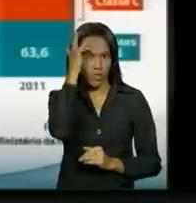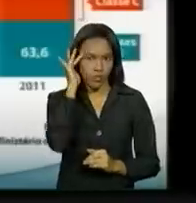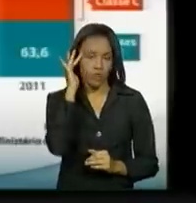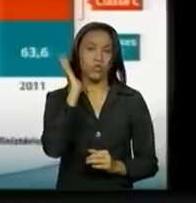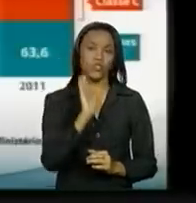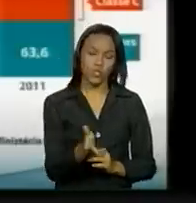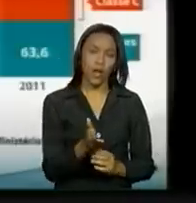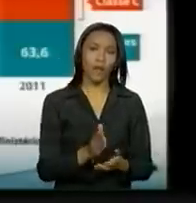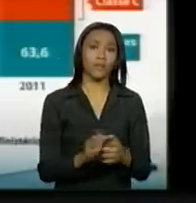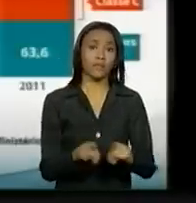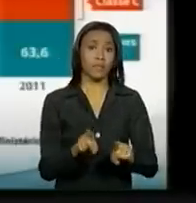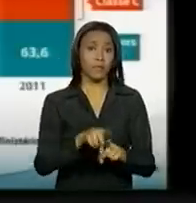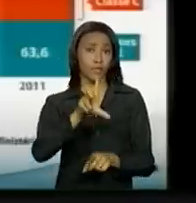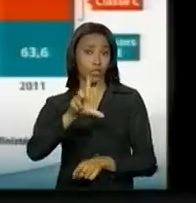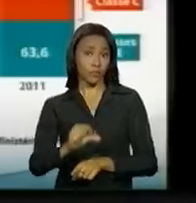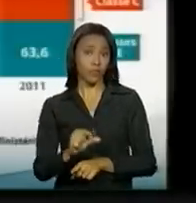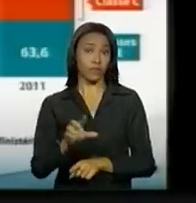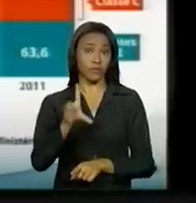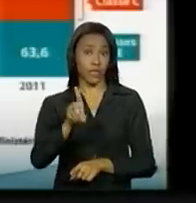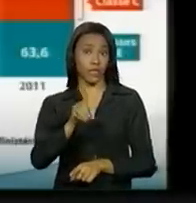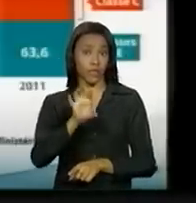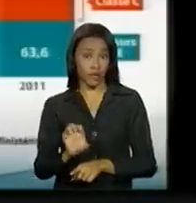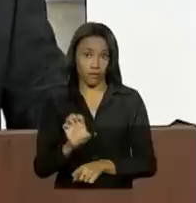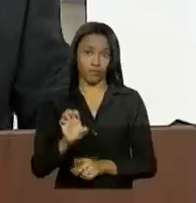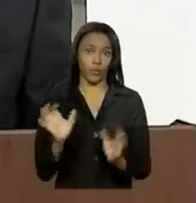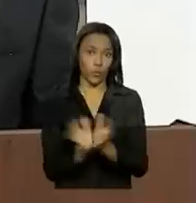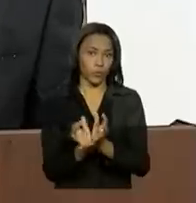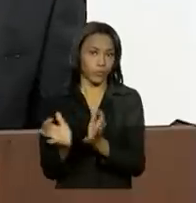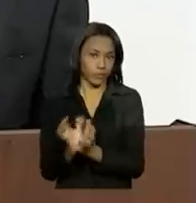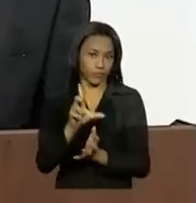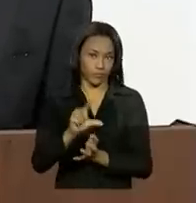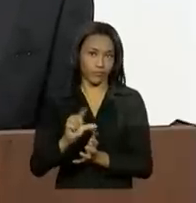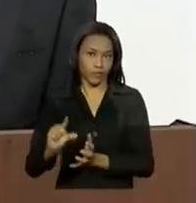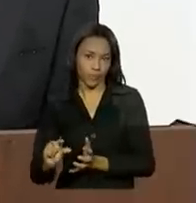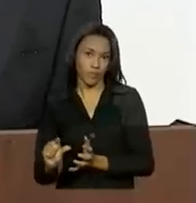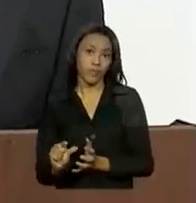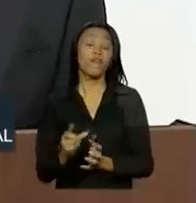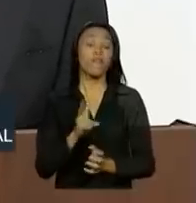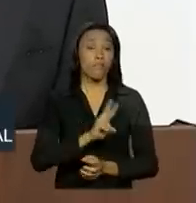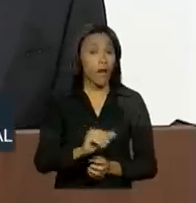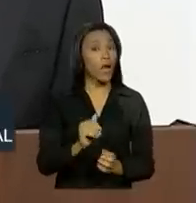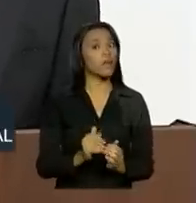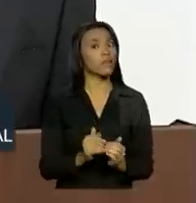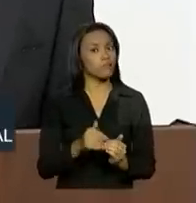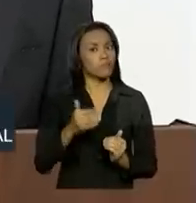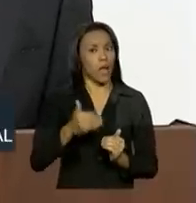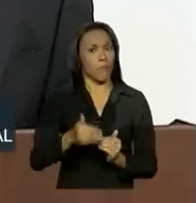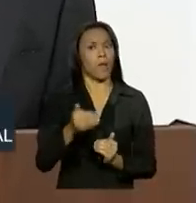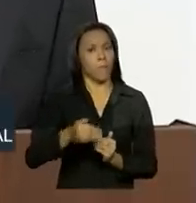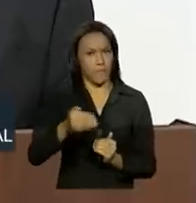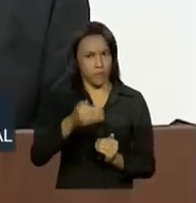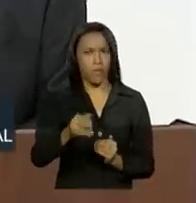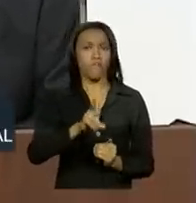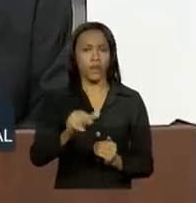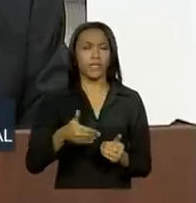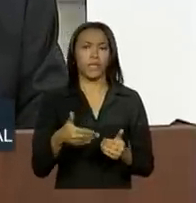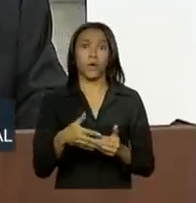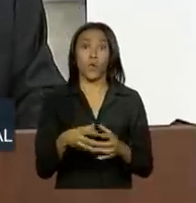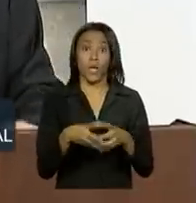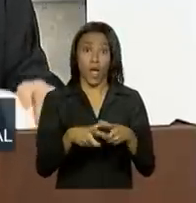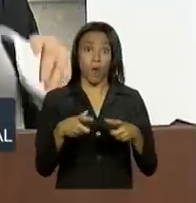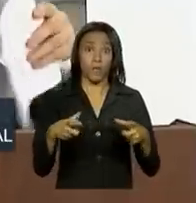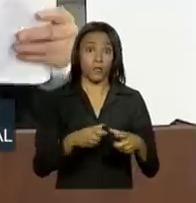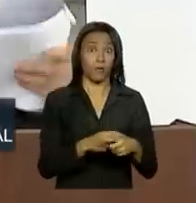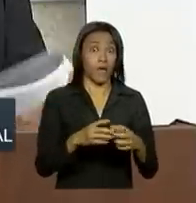e diminuição da classe D e E. Este processo vai continuar. Nós continuaremos tendo uma expansão da